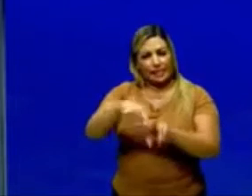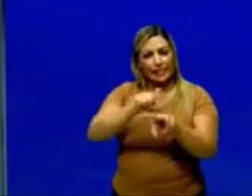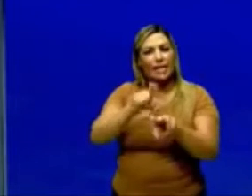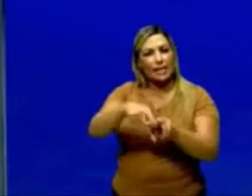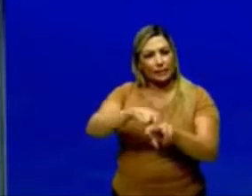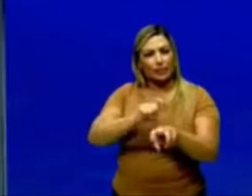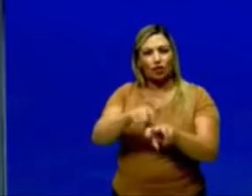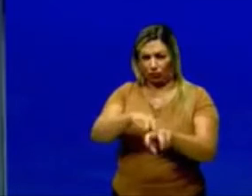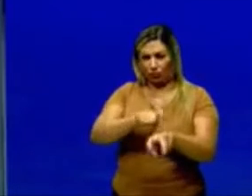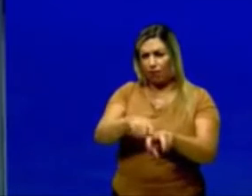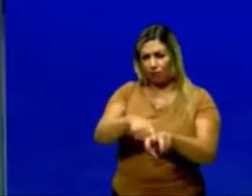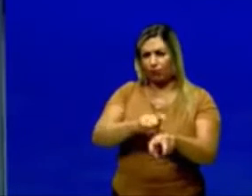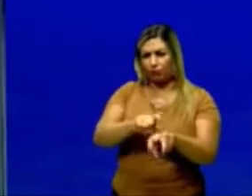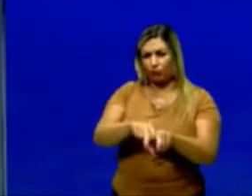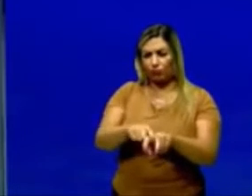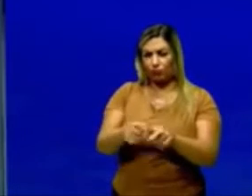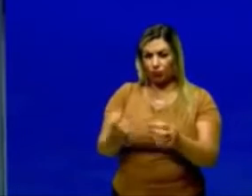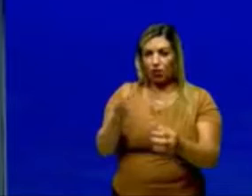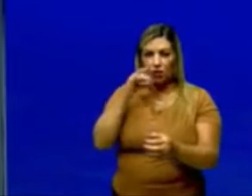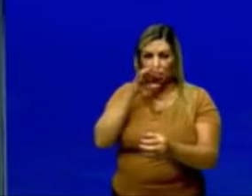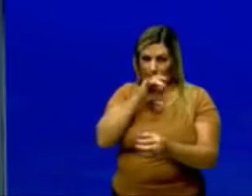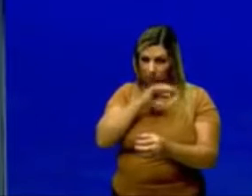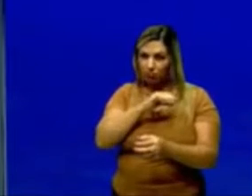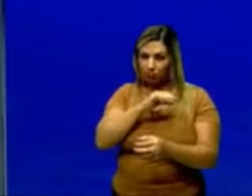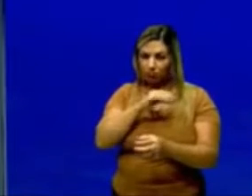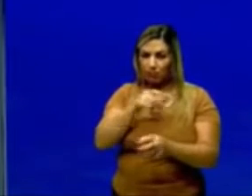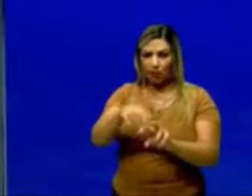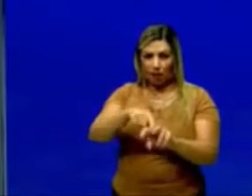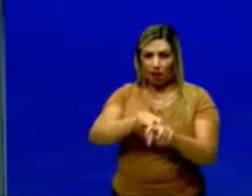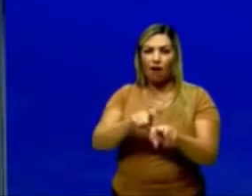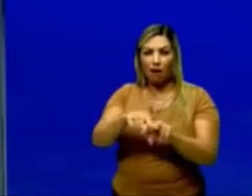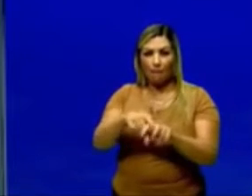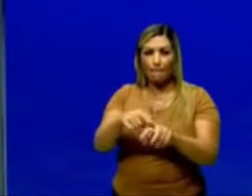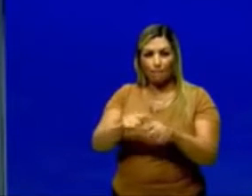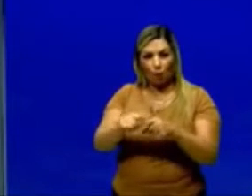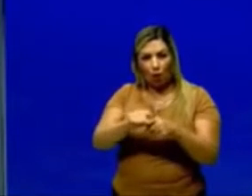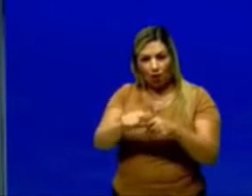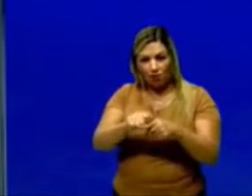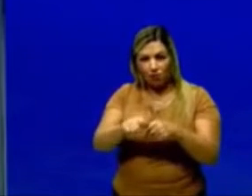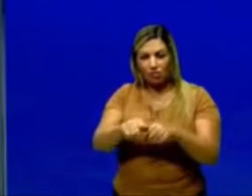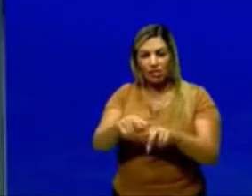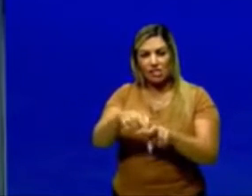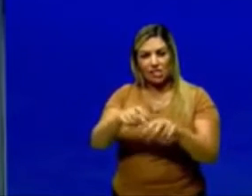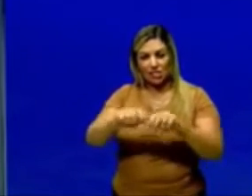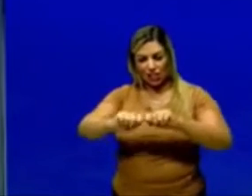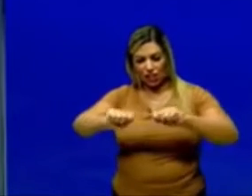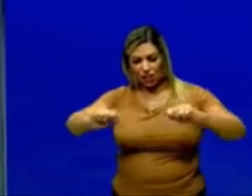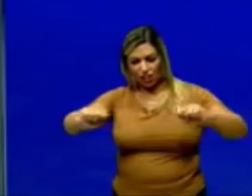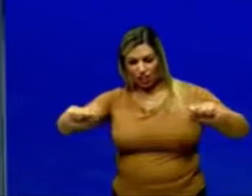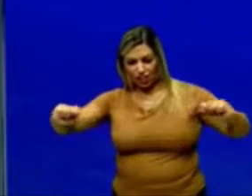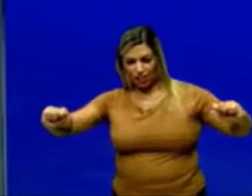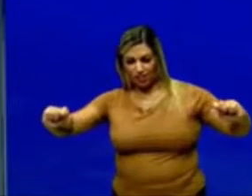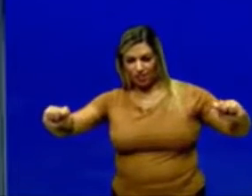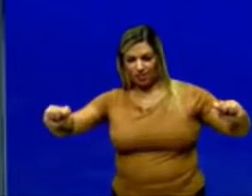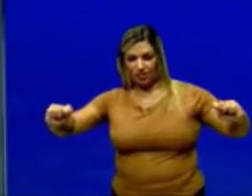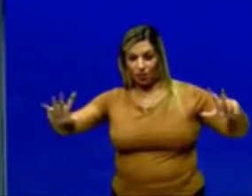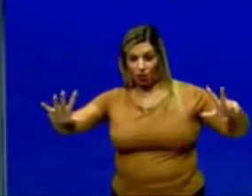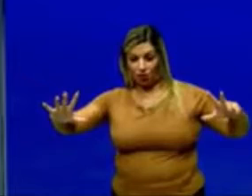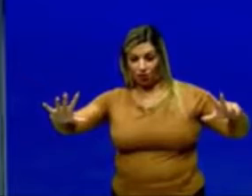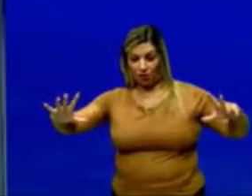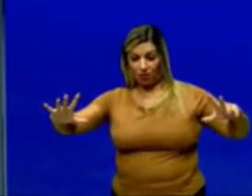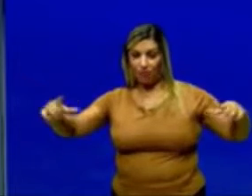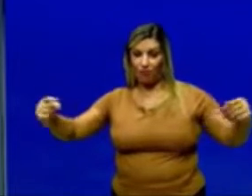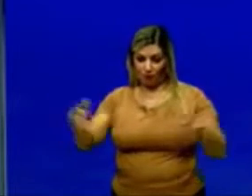um chinelo, e você aquece, né, ele é feito de borracha, E aí você estica, depois quando você solta, ele